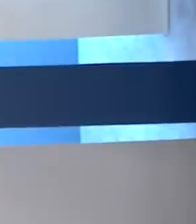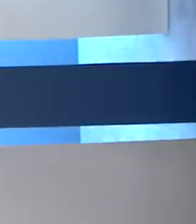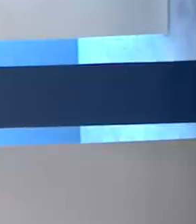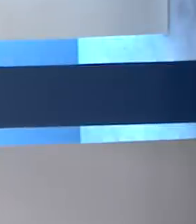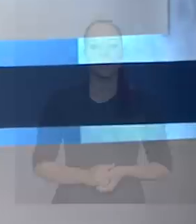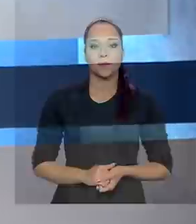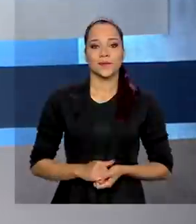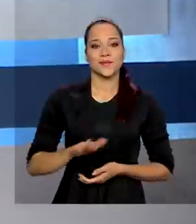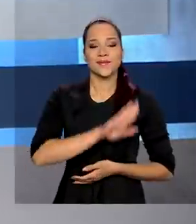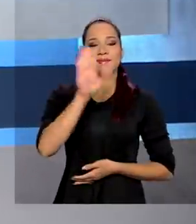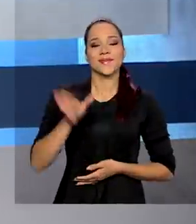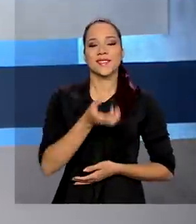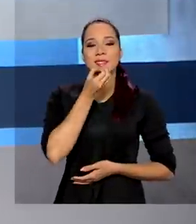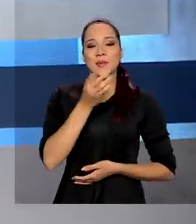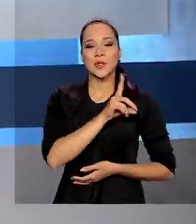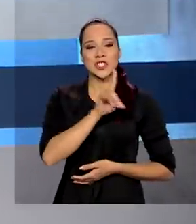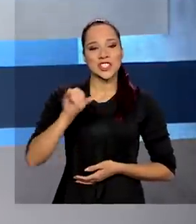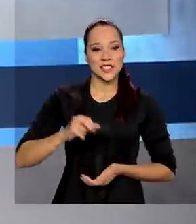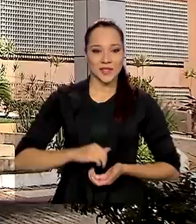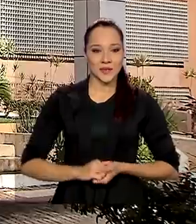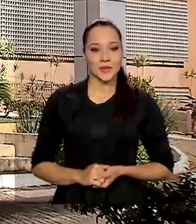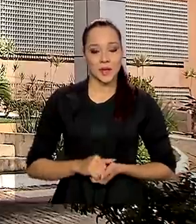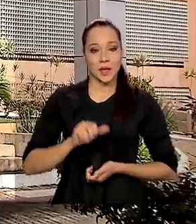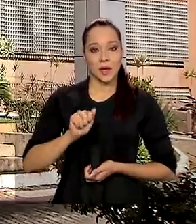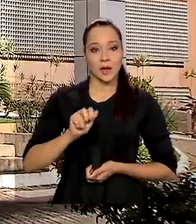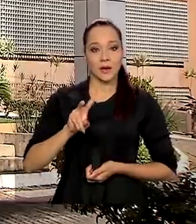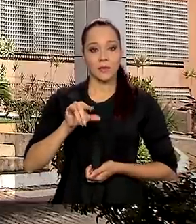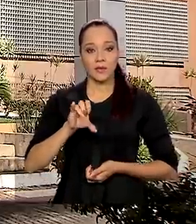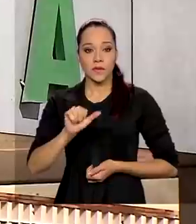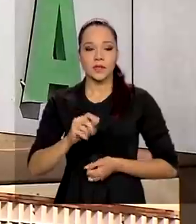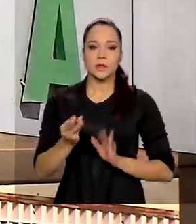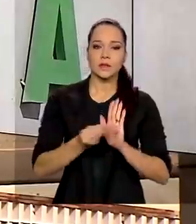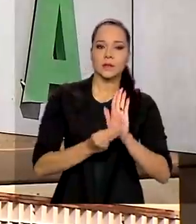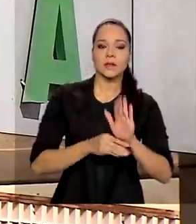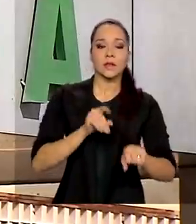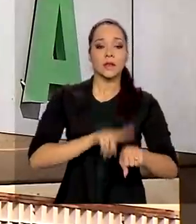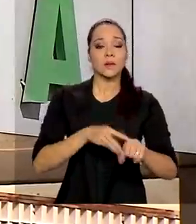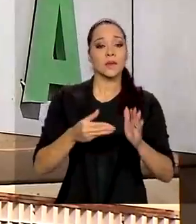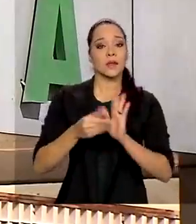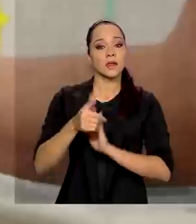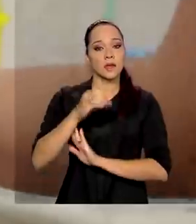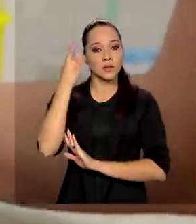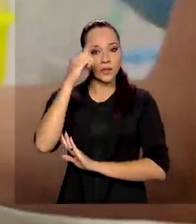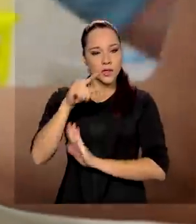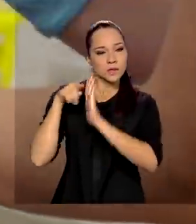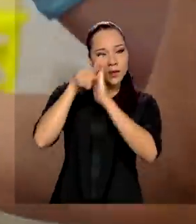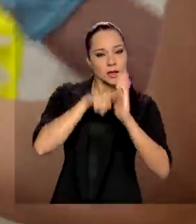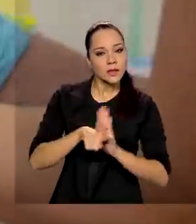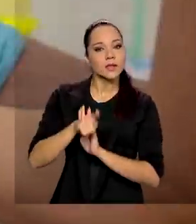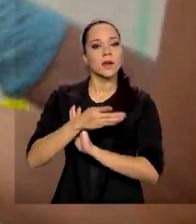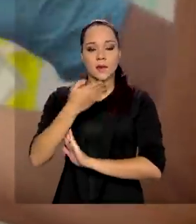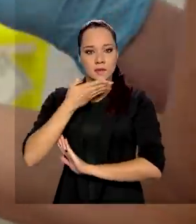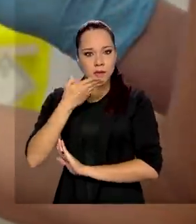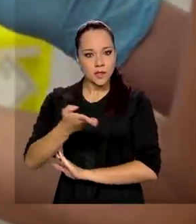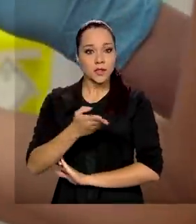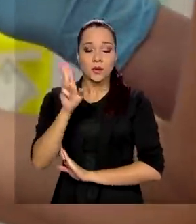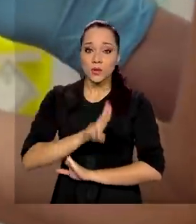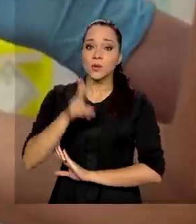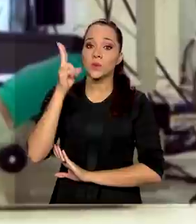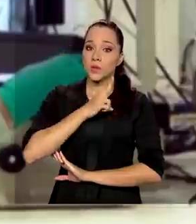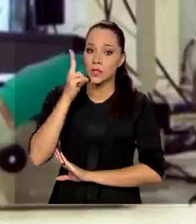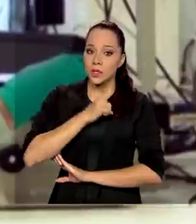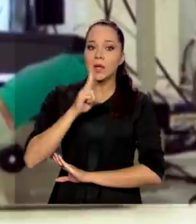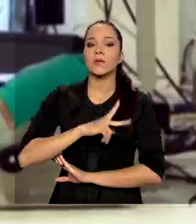Olá, bom dia! Anvisa estabelece prazo de até 10 dias para analisar pedido de uso